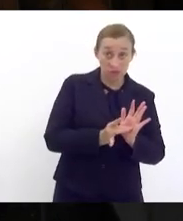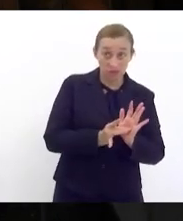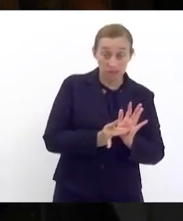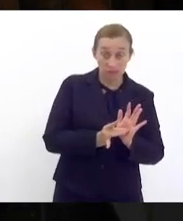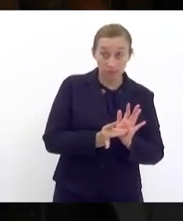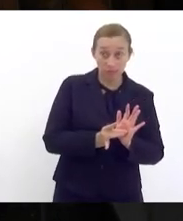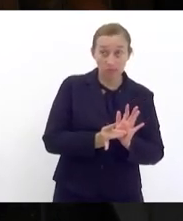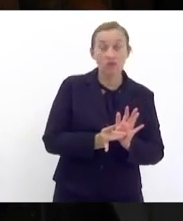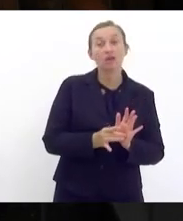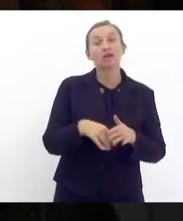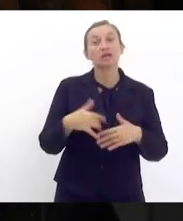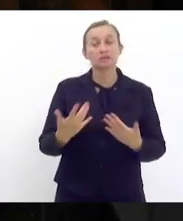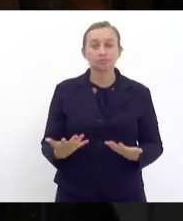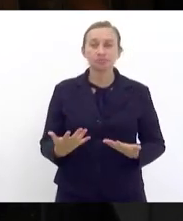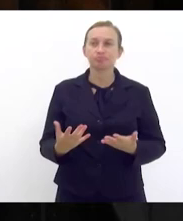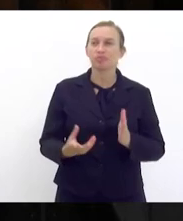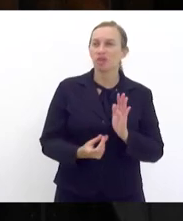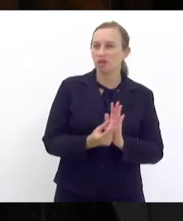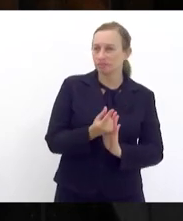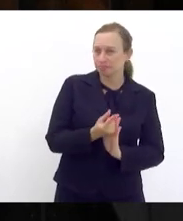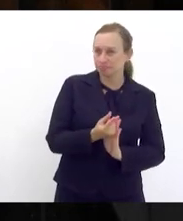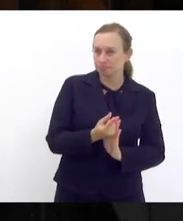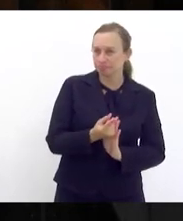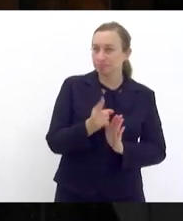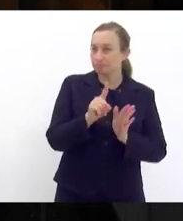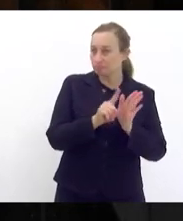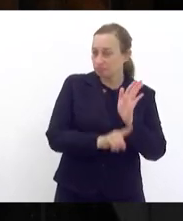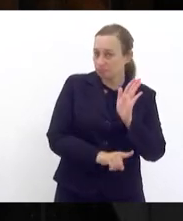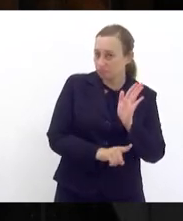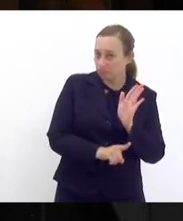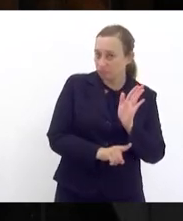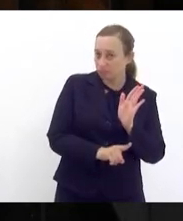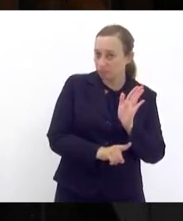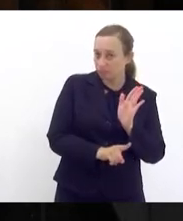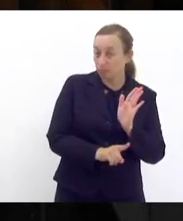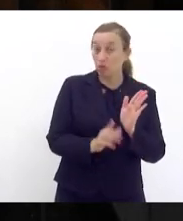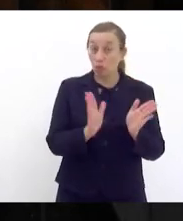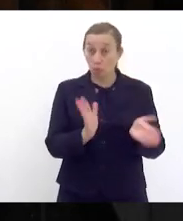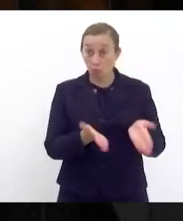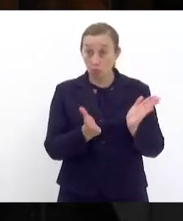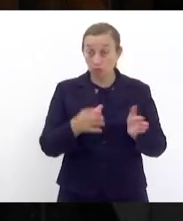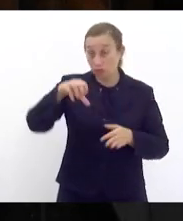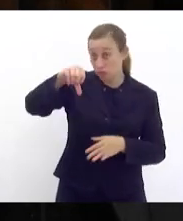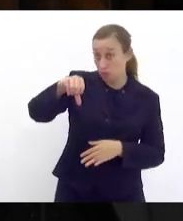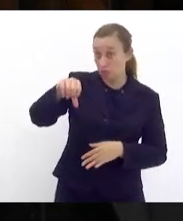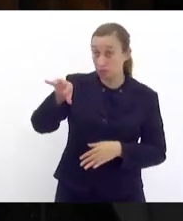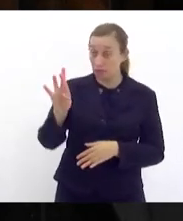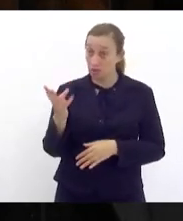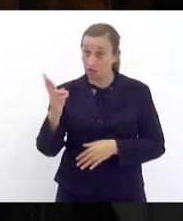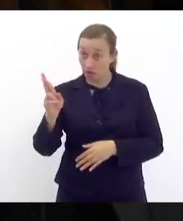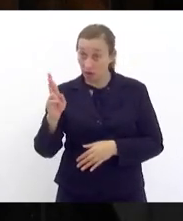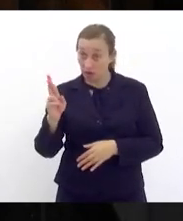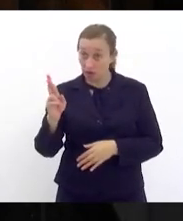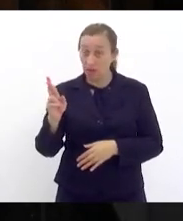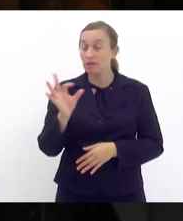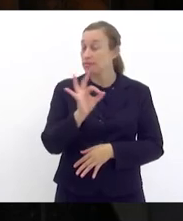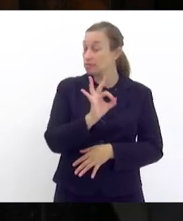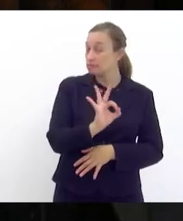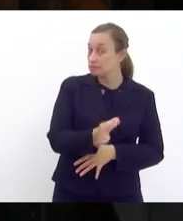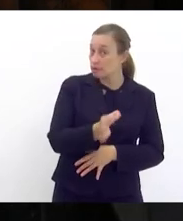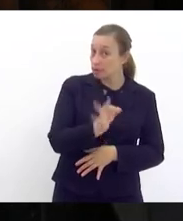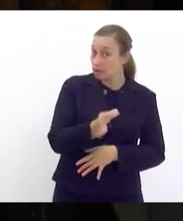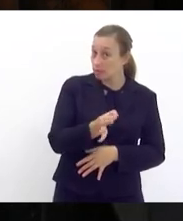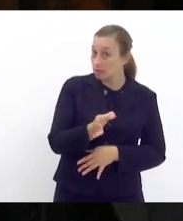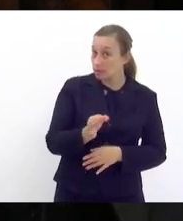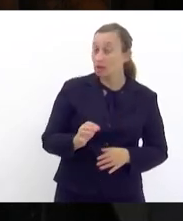há uma previsão de receita que vai reduzi-la hoje em 9 bilhões de reais, evidentemente